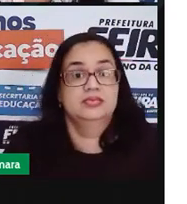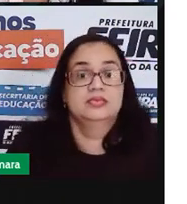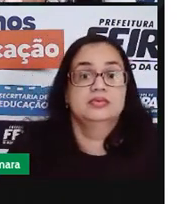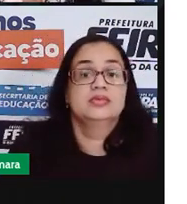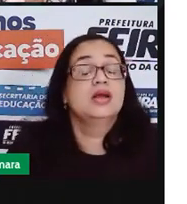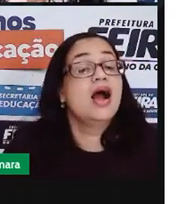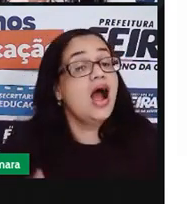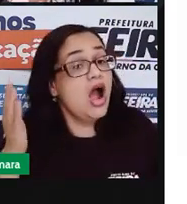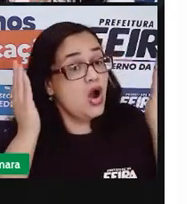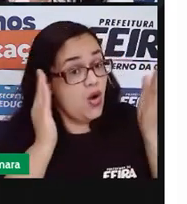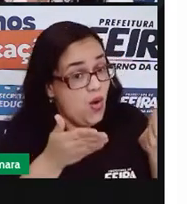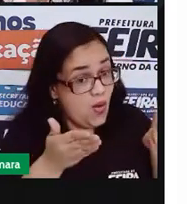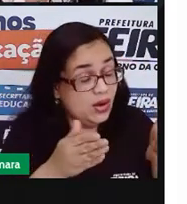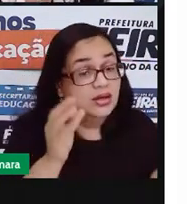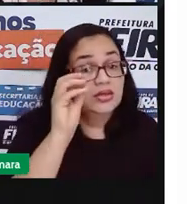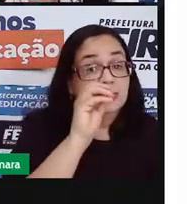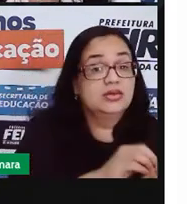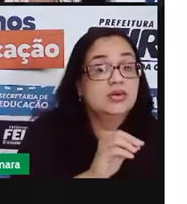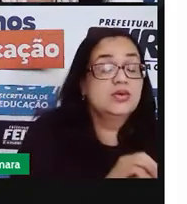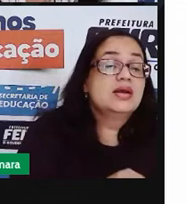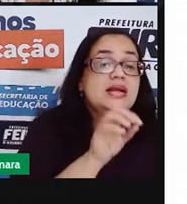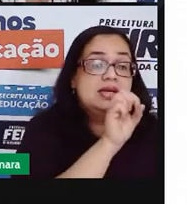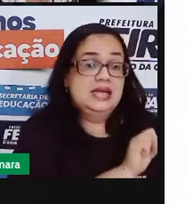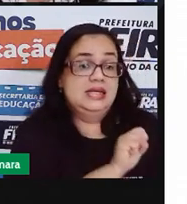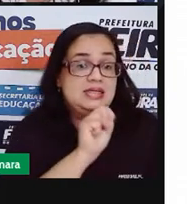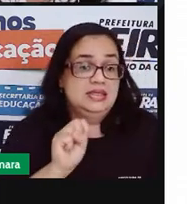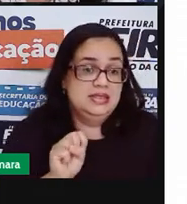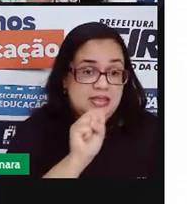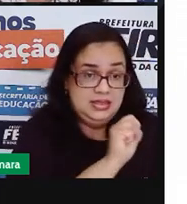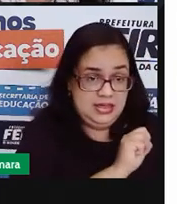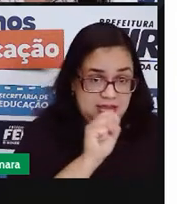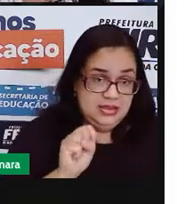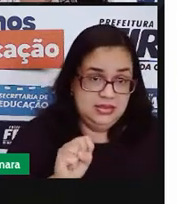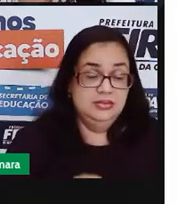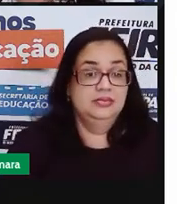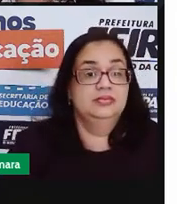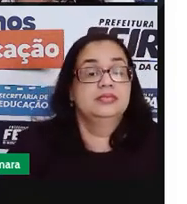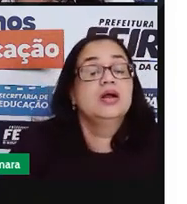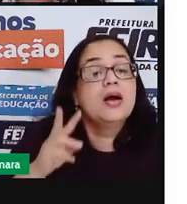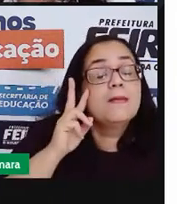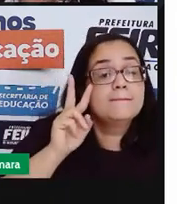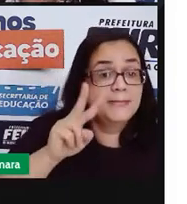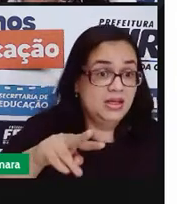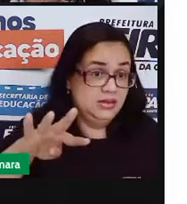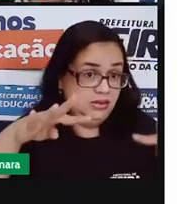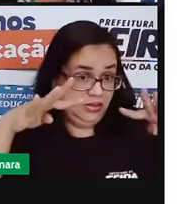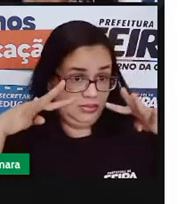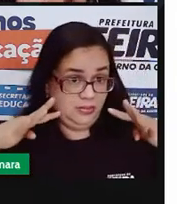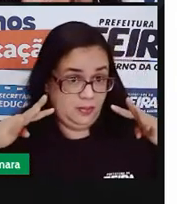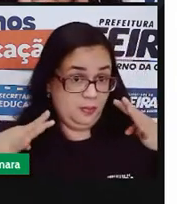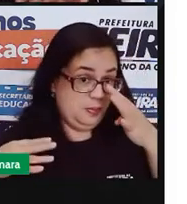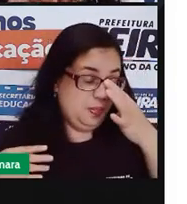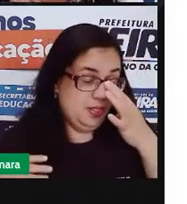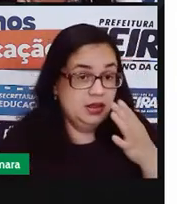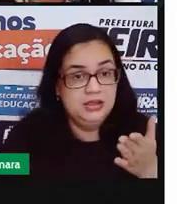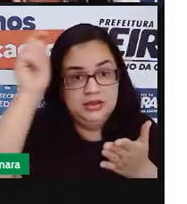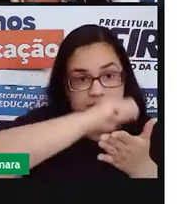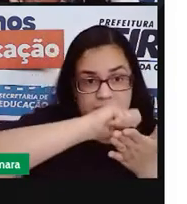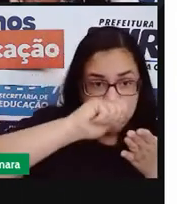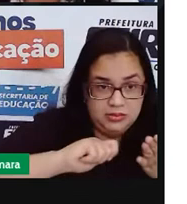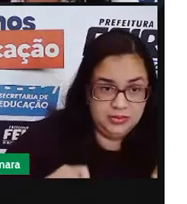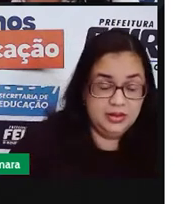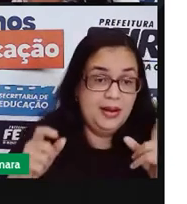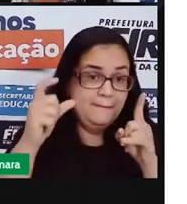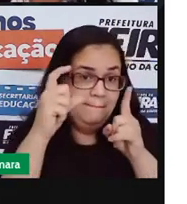Agora nós vamos completar as palavras com S e S. Eu quero que você preste atenção na escrita